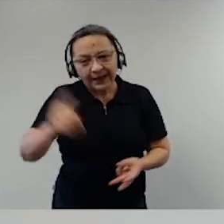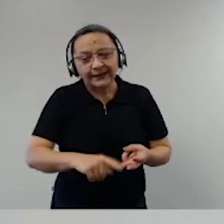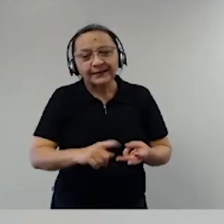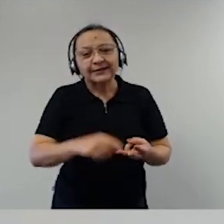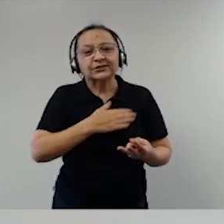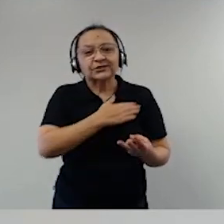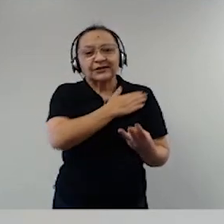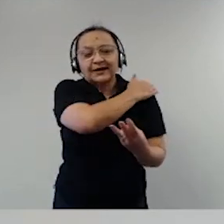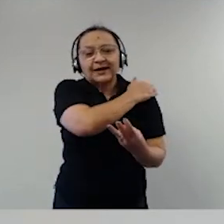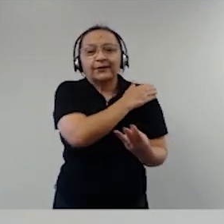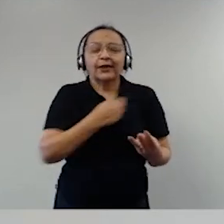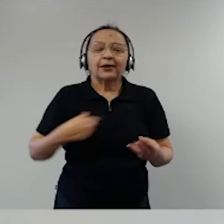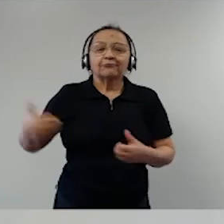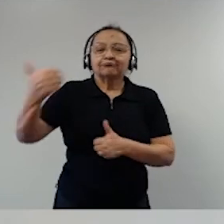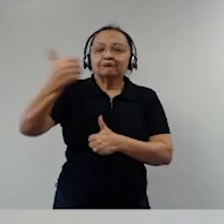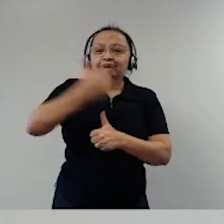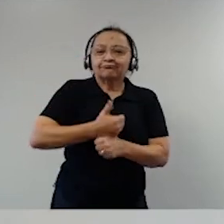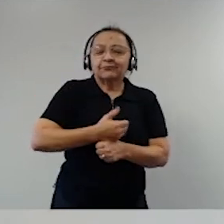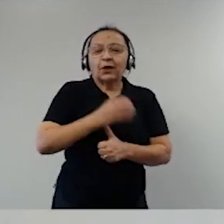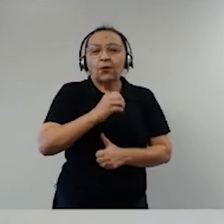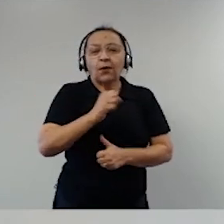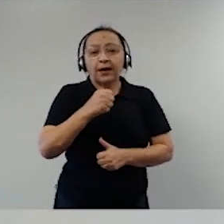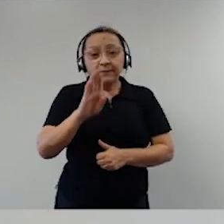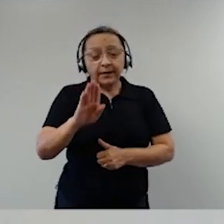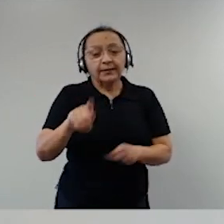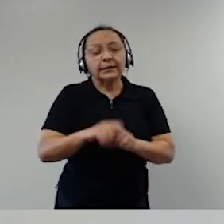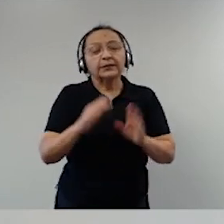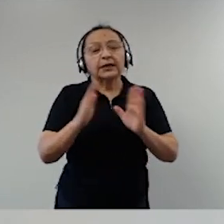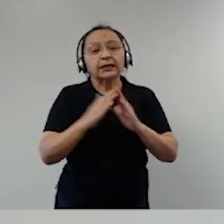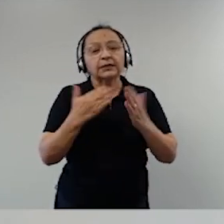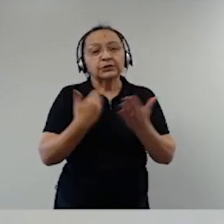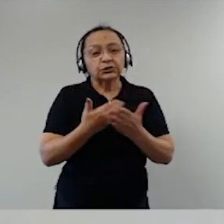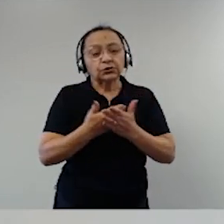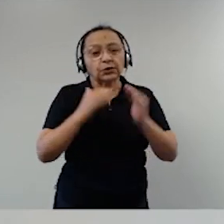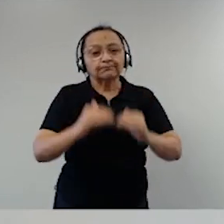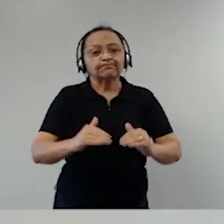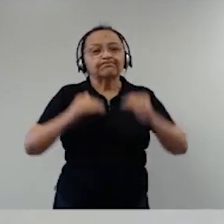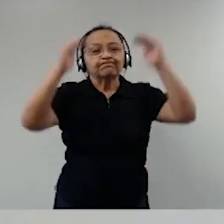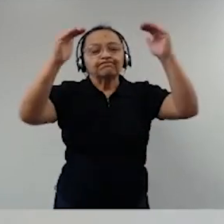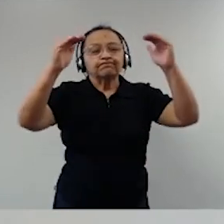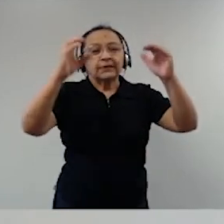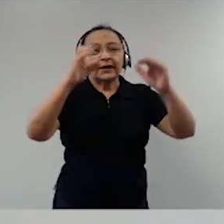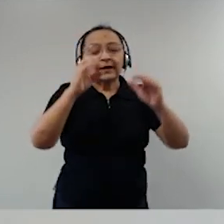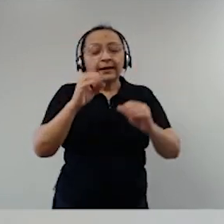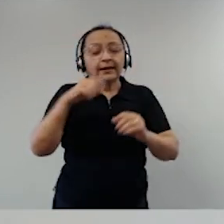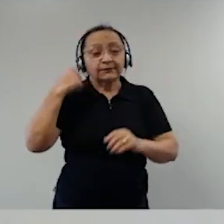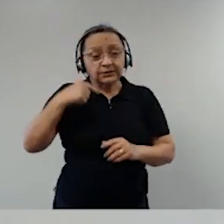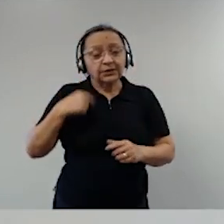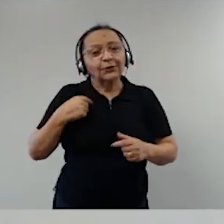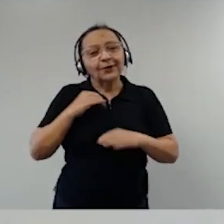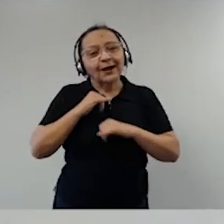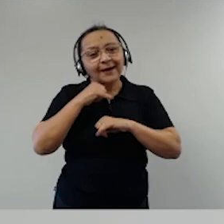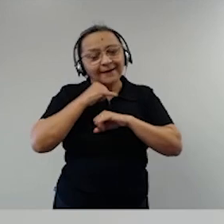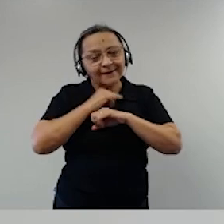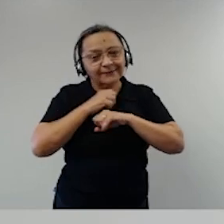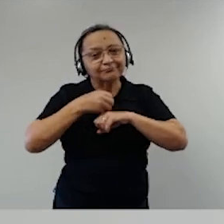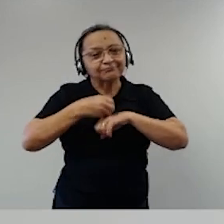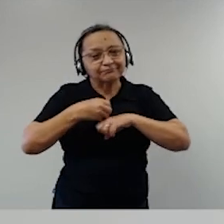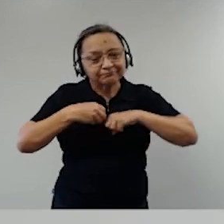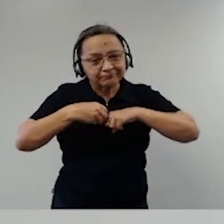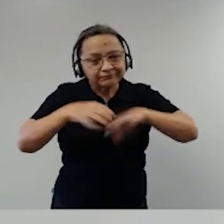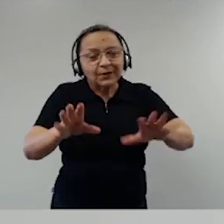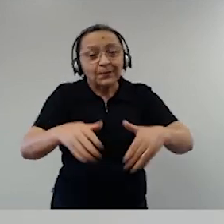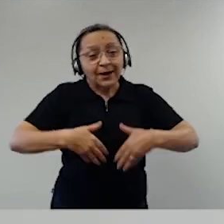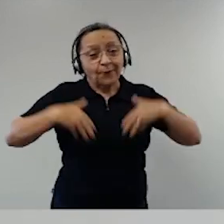E em nome da OAB e da Escola Superior da Advocacia, digo mais uma vez que foi uma honra estar aqui com vocês, participando deste